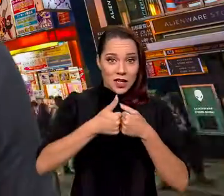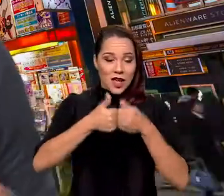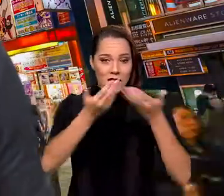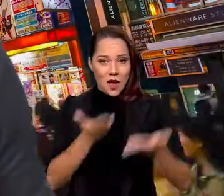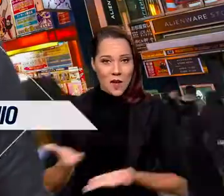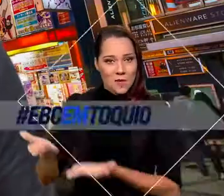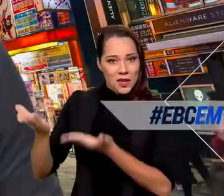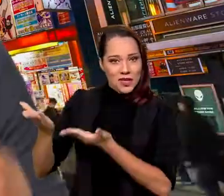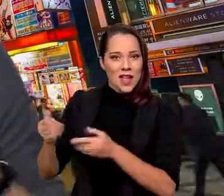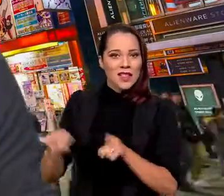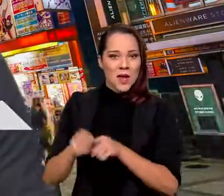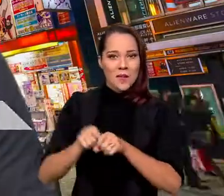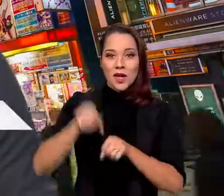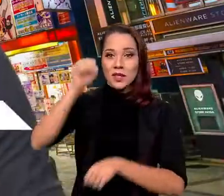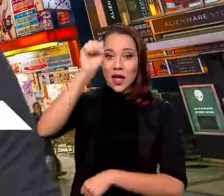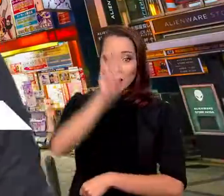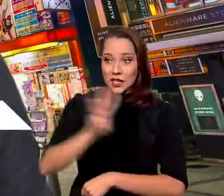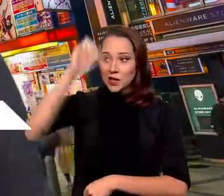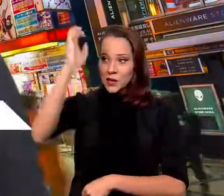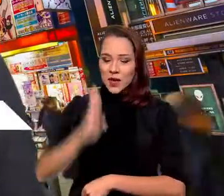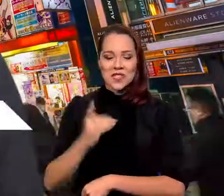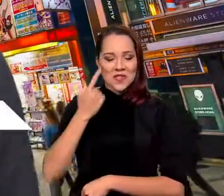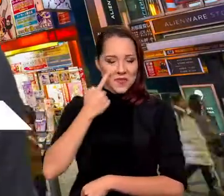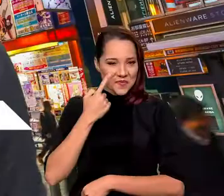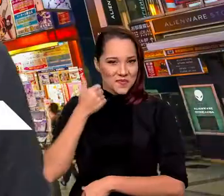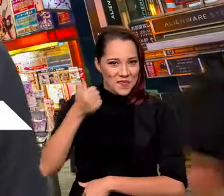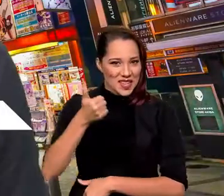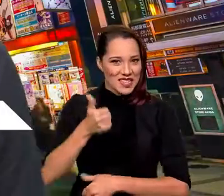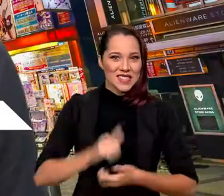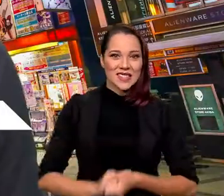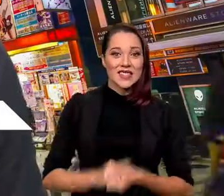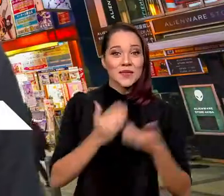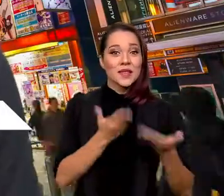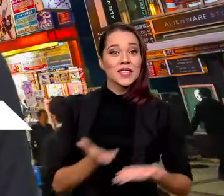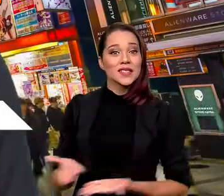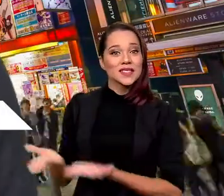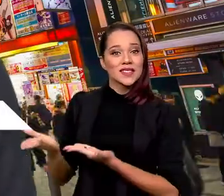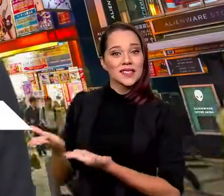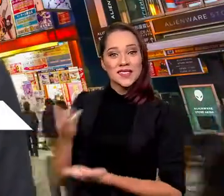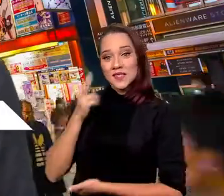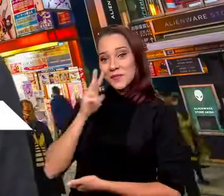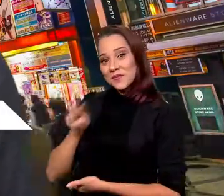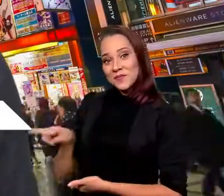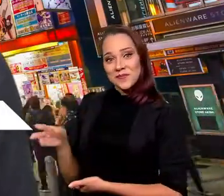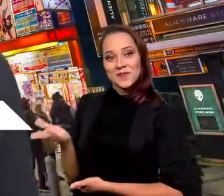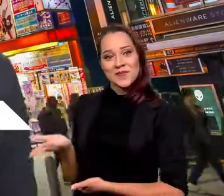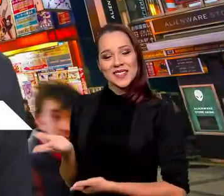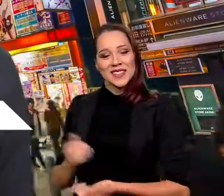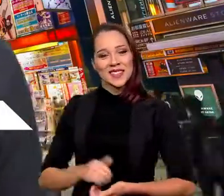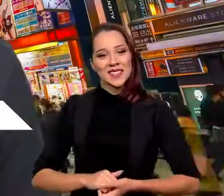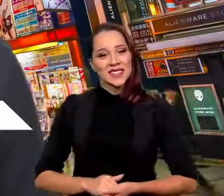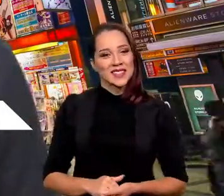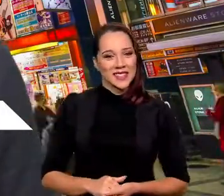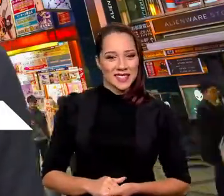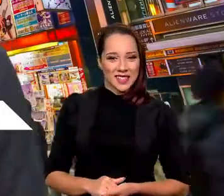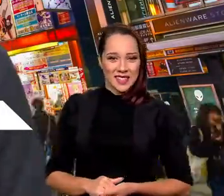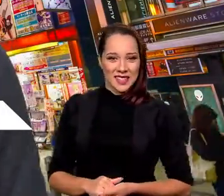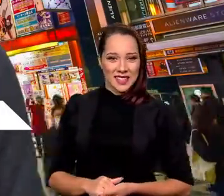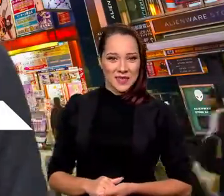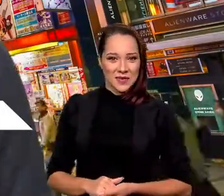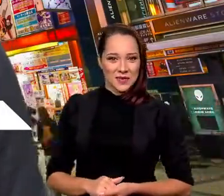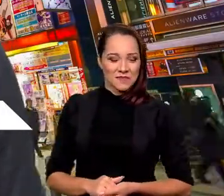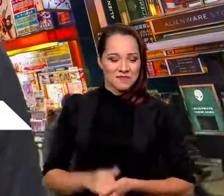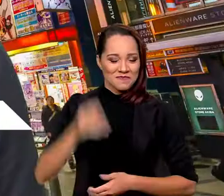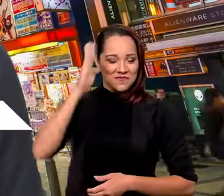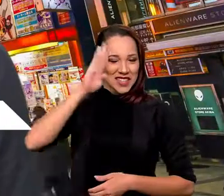Tóquio e dá um pulo lá no nosso site para ficar muito bem informado, beleza? O endereço é agenciabrasil.ebc.com